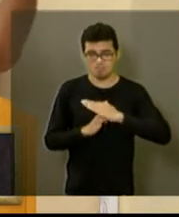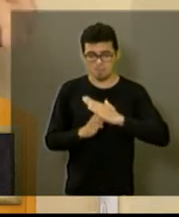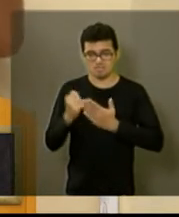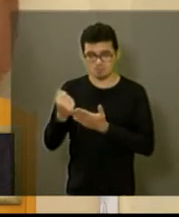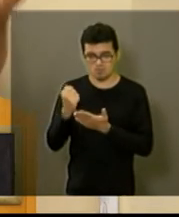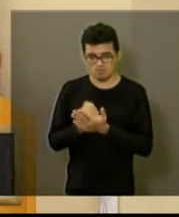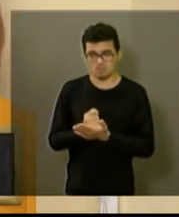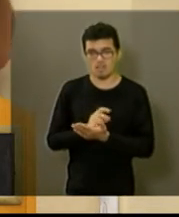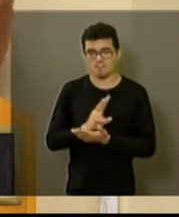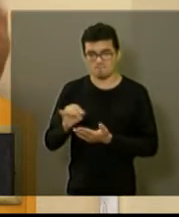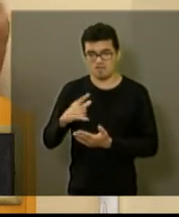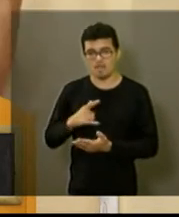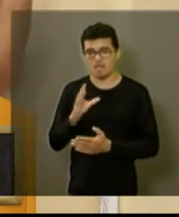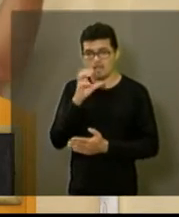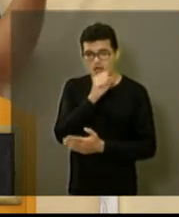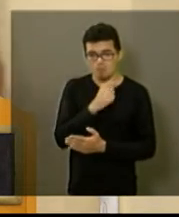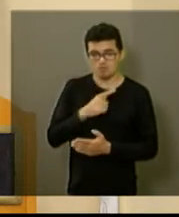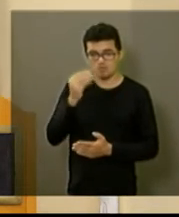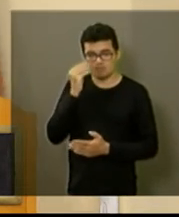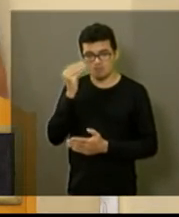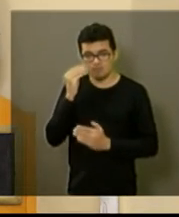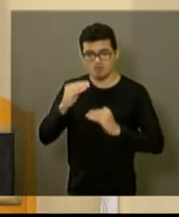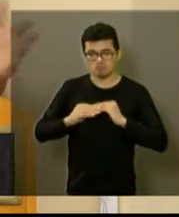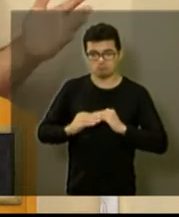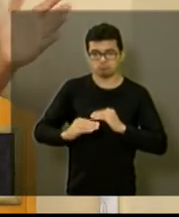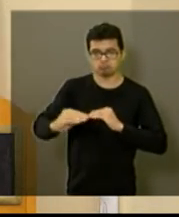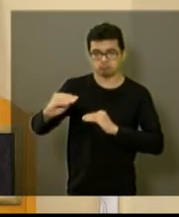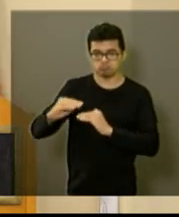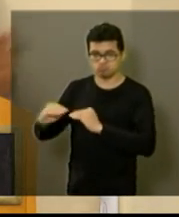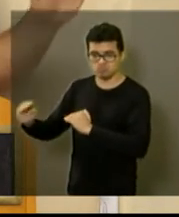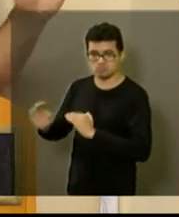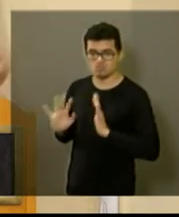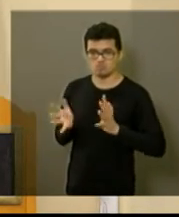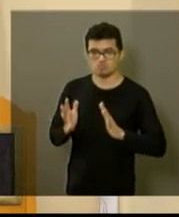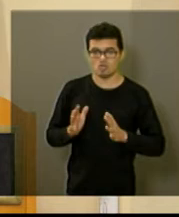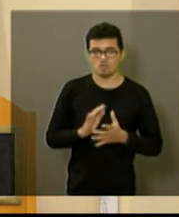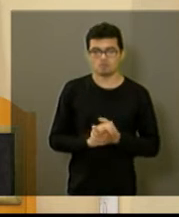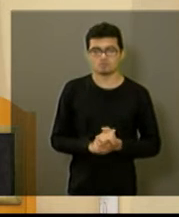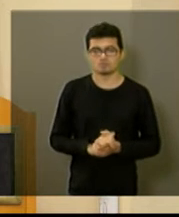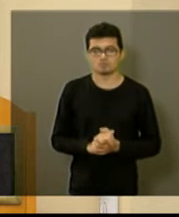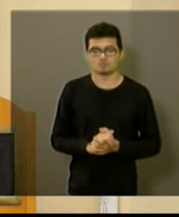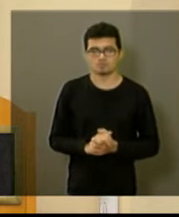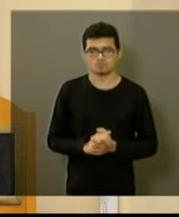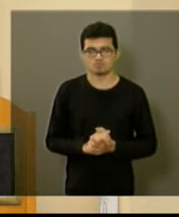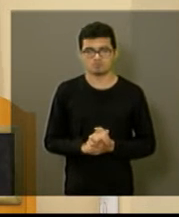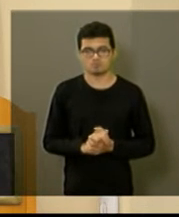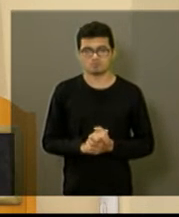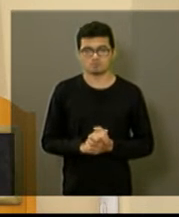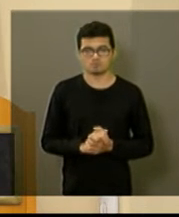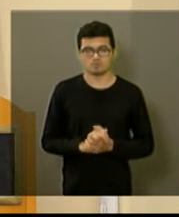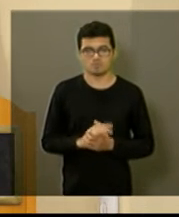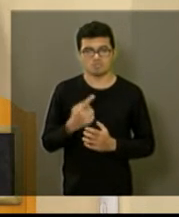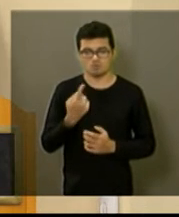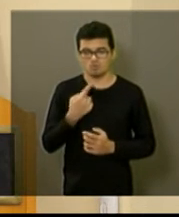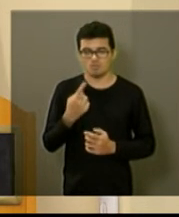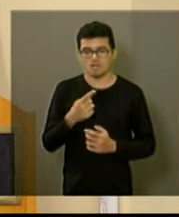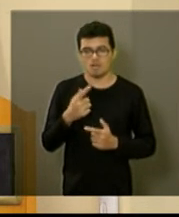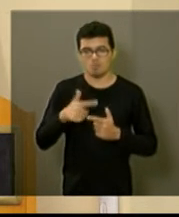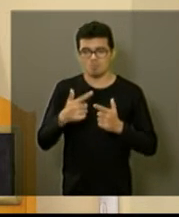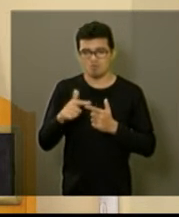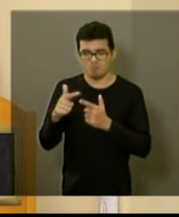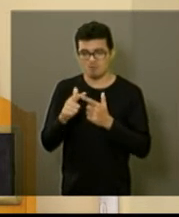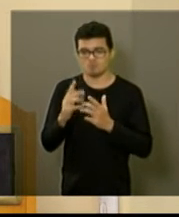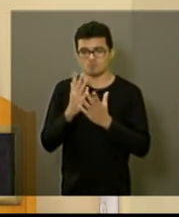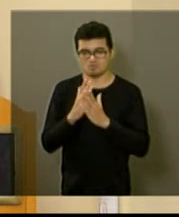contratada já vai correr atrás entre aspas aí correr atrás do prejuízo já para estar recuperando aí a pavimentação e não ficando mais problemas